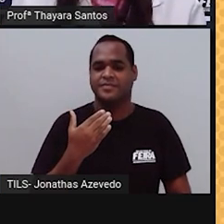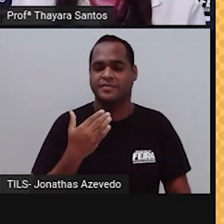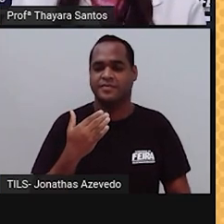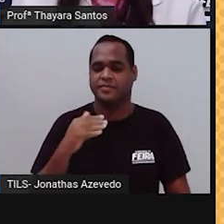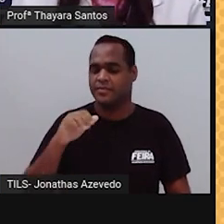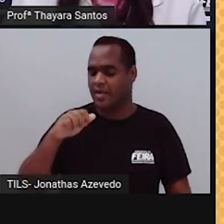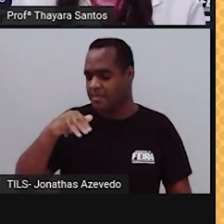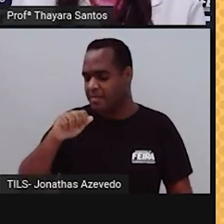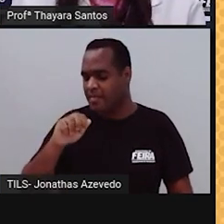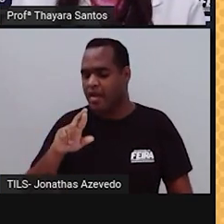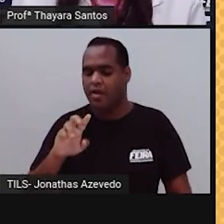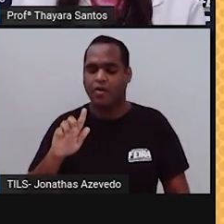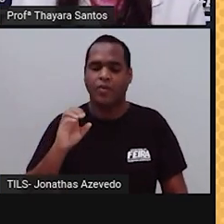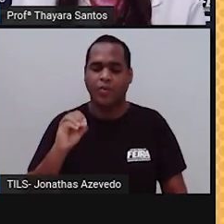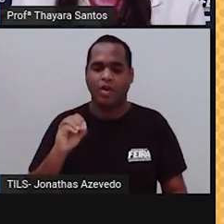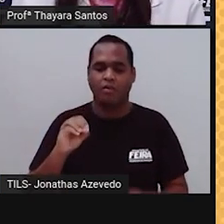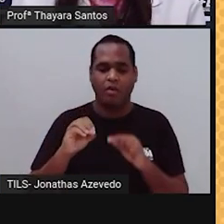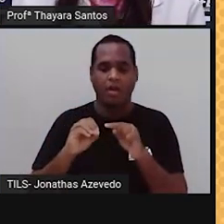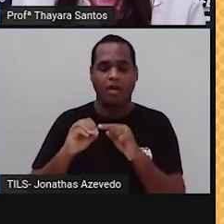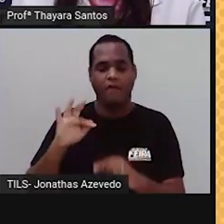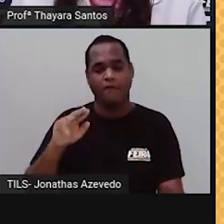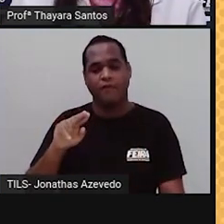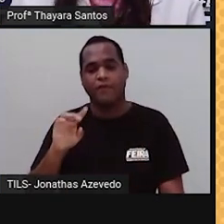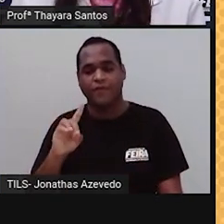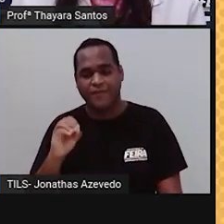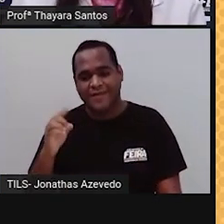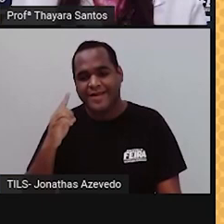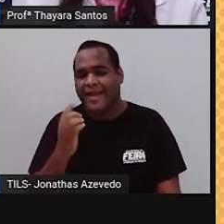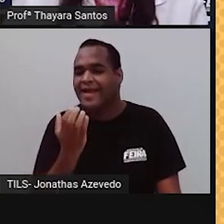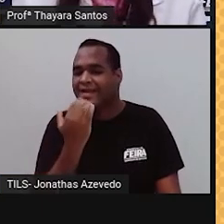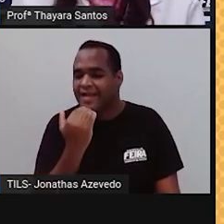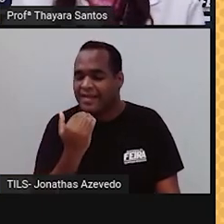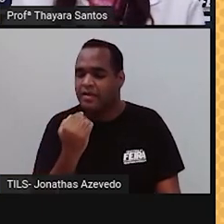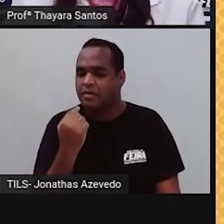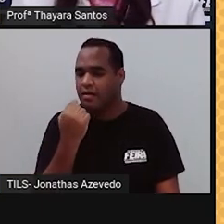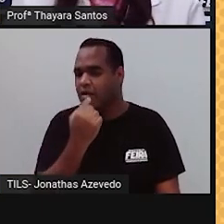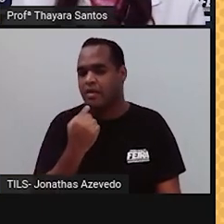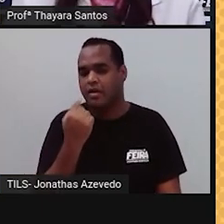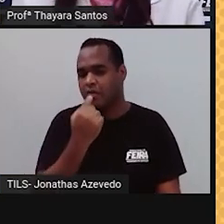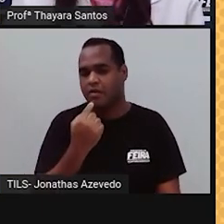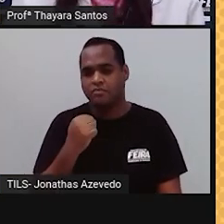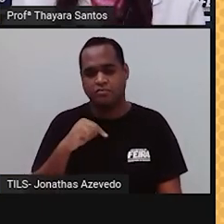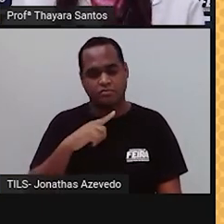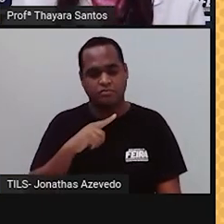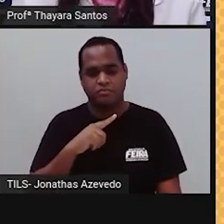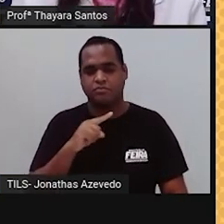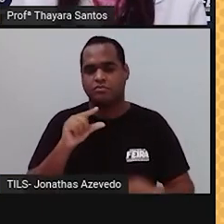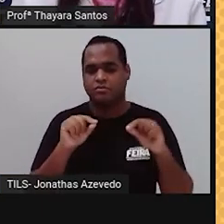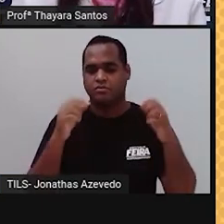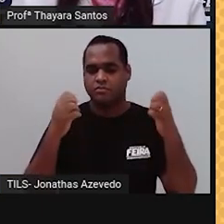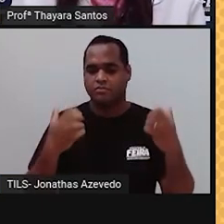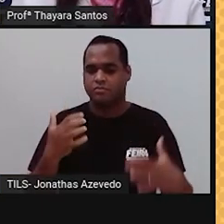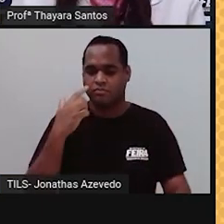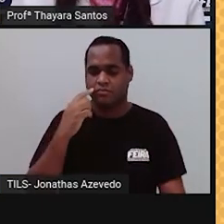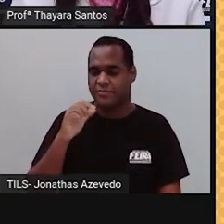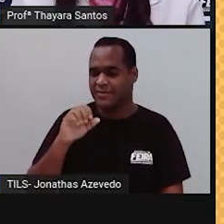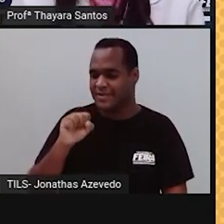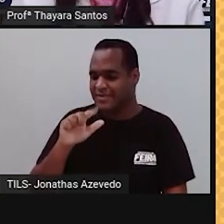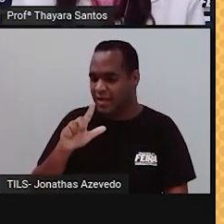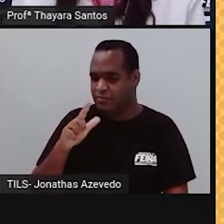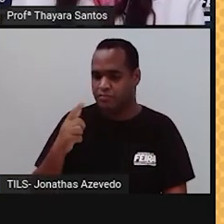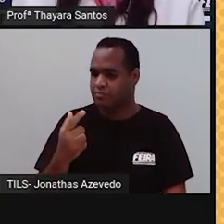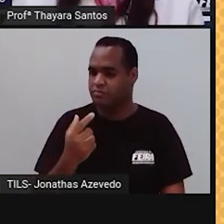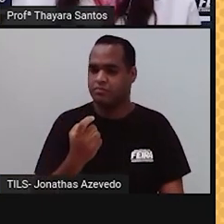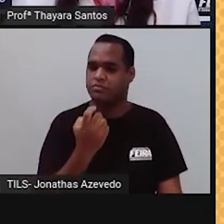sabor amargo a gente percebe justamente no fundo aqui da língua. Aqui atrás a gente percebe o sabor dos alimentos mais salgados. E aqui no meio da